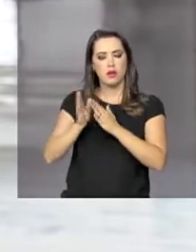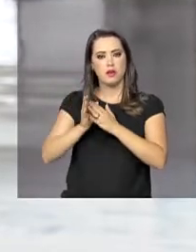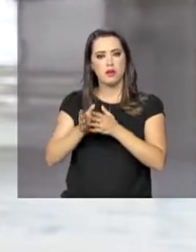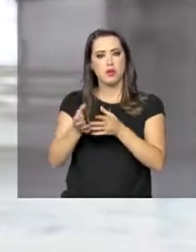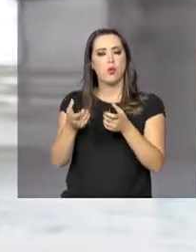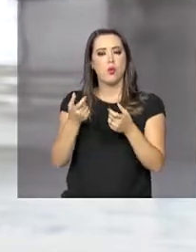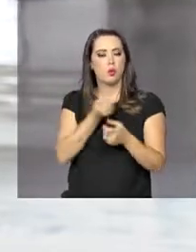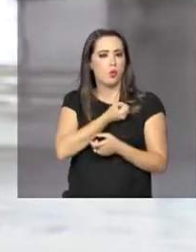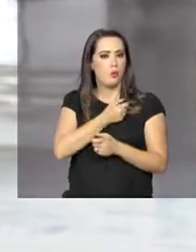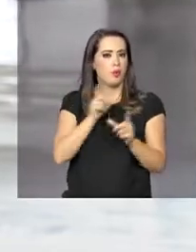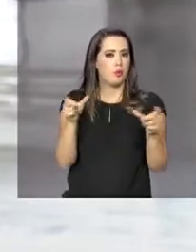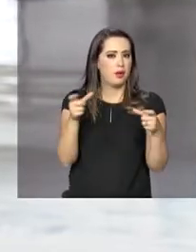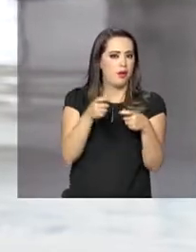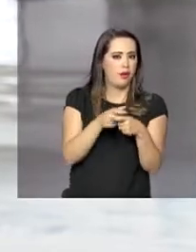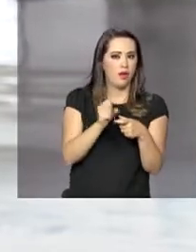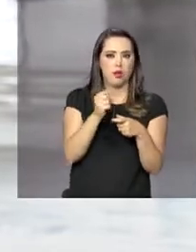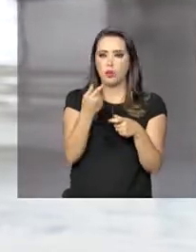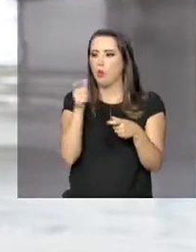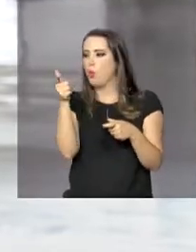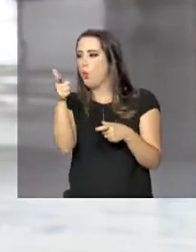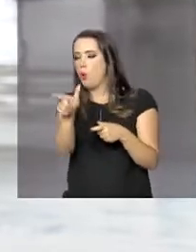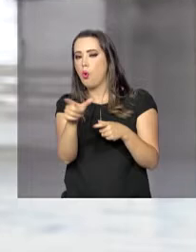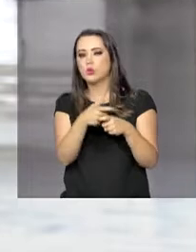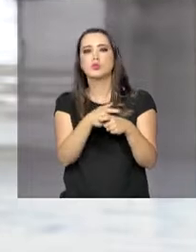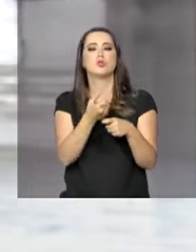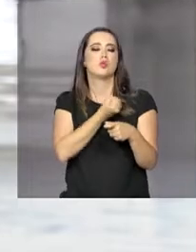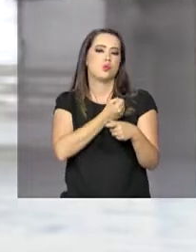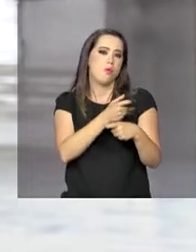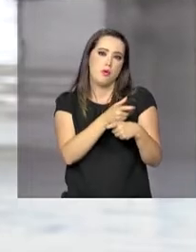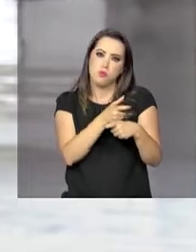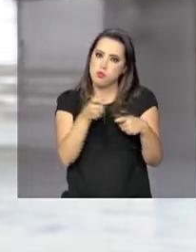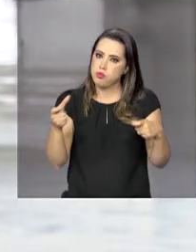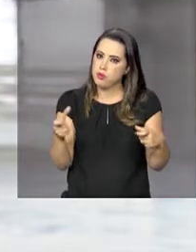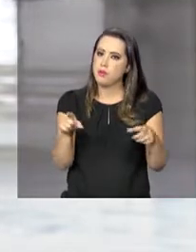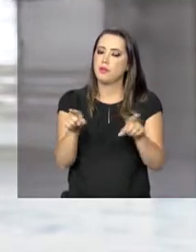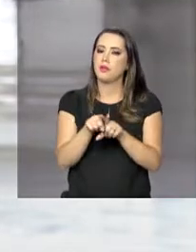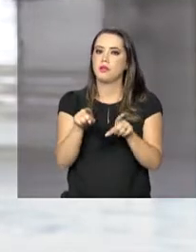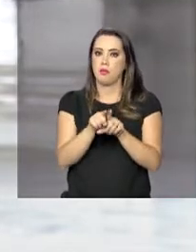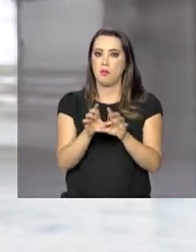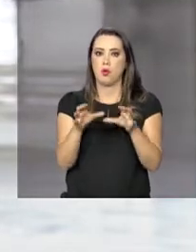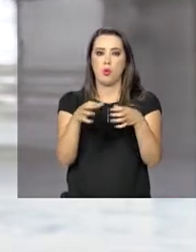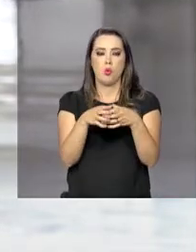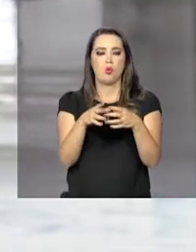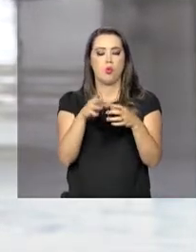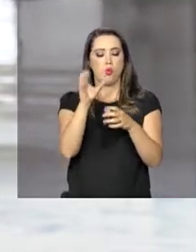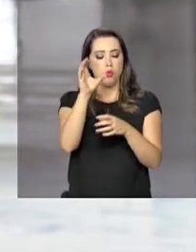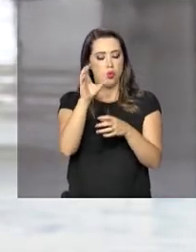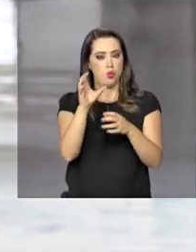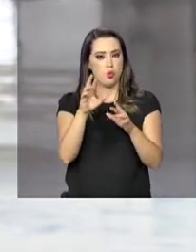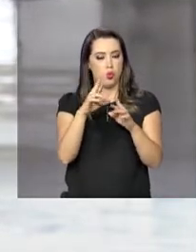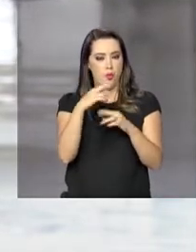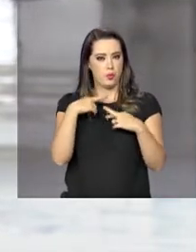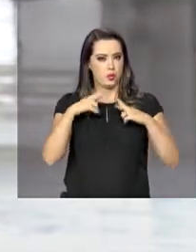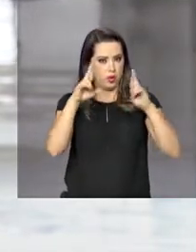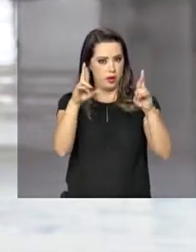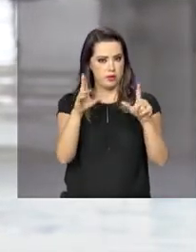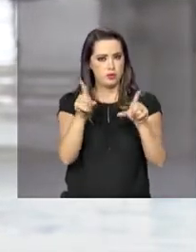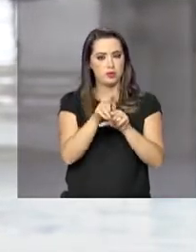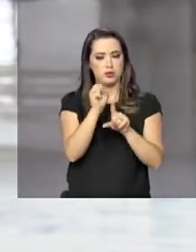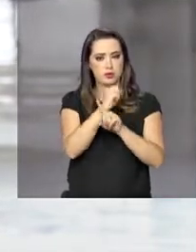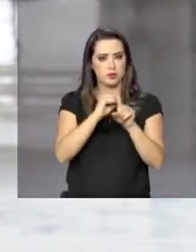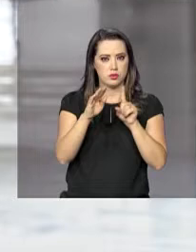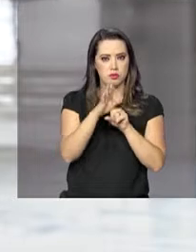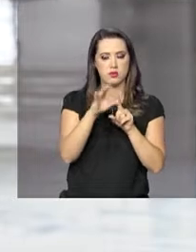número pequeno, outras que acolhem um número maior, e inclusive entidades religiosas e sociedade civil. Famílias de